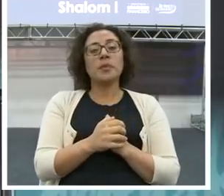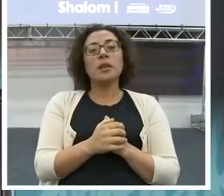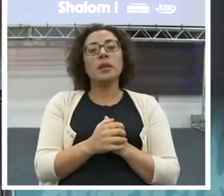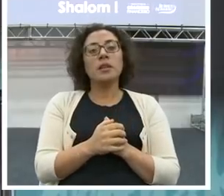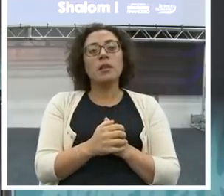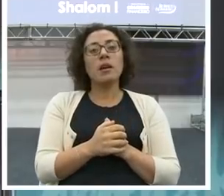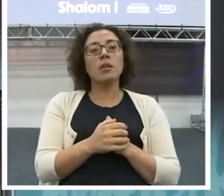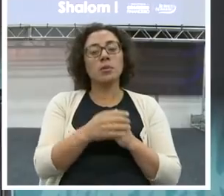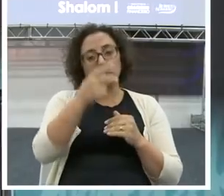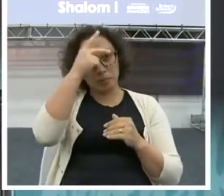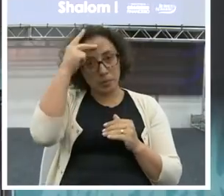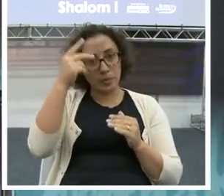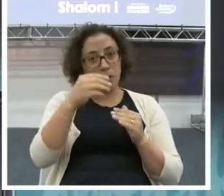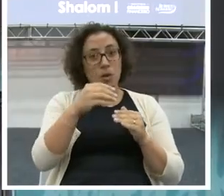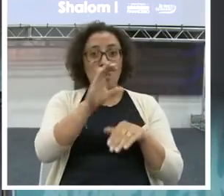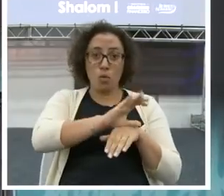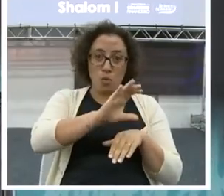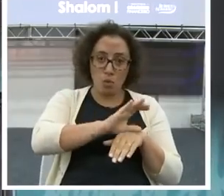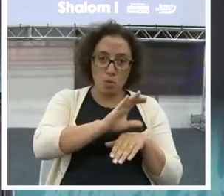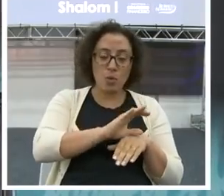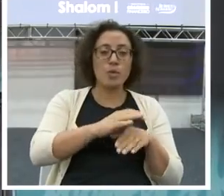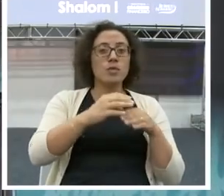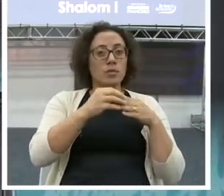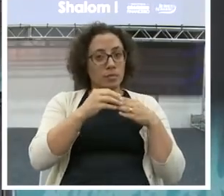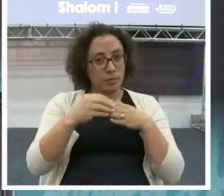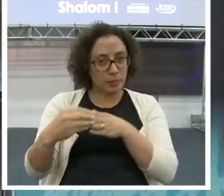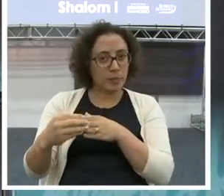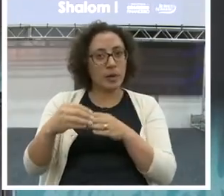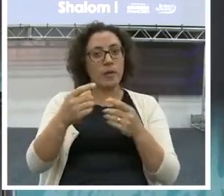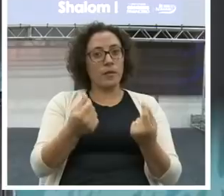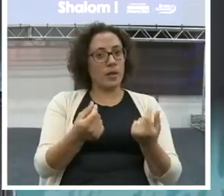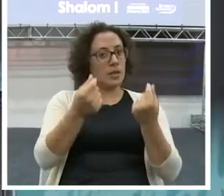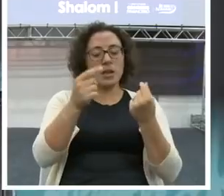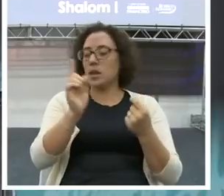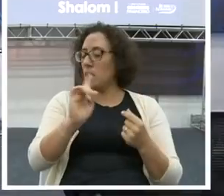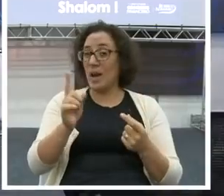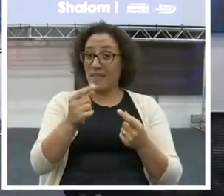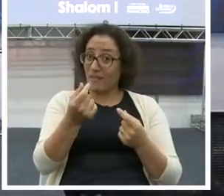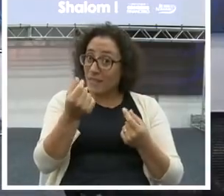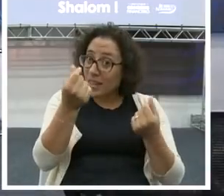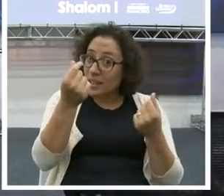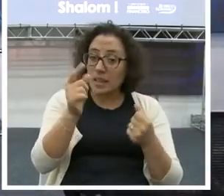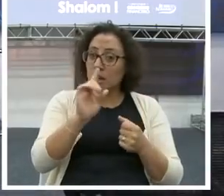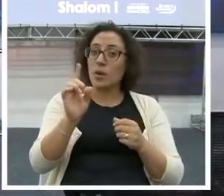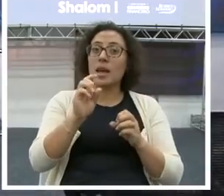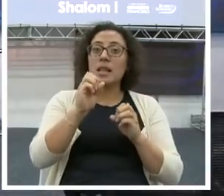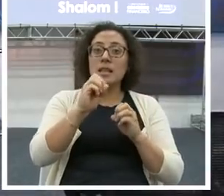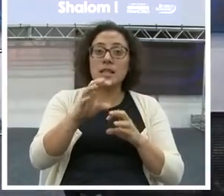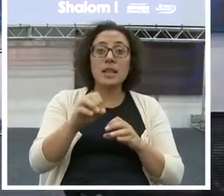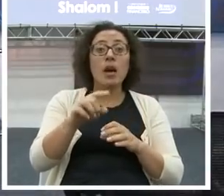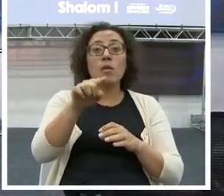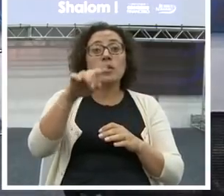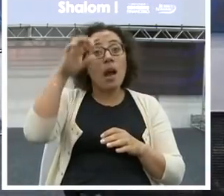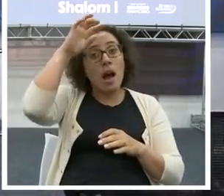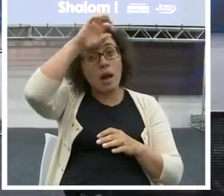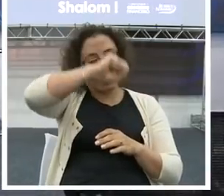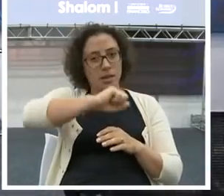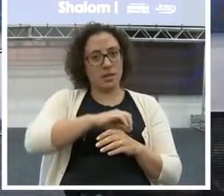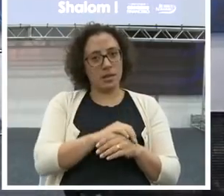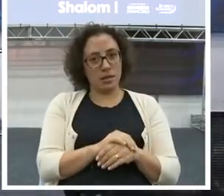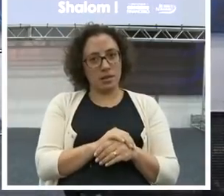um panorama sobre investimentos, mas ele não é o curso de investimento, aí é o coaching de investimento. Ali é para você ficar rico.